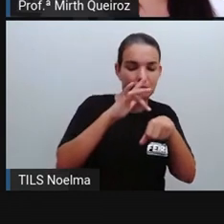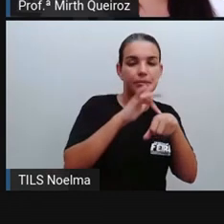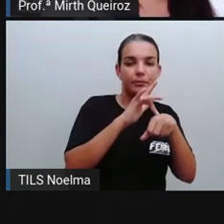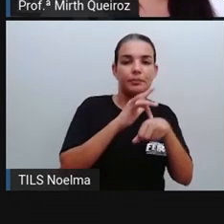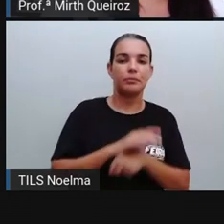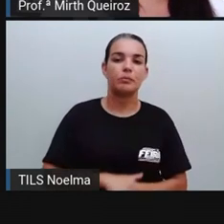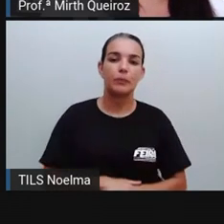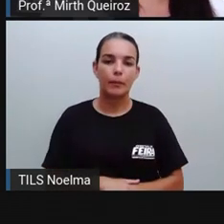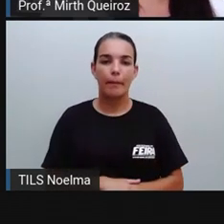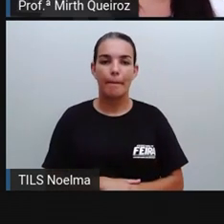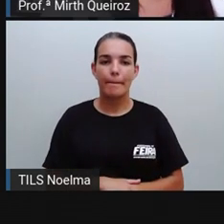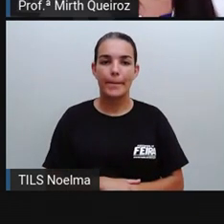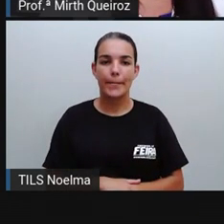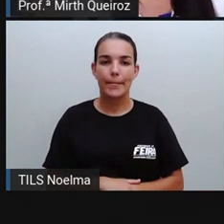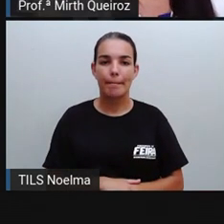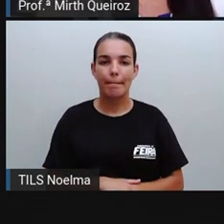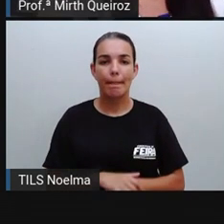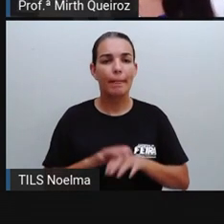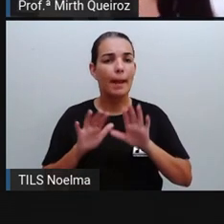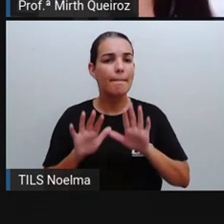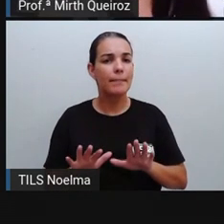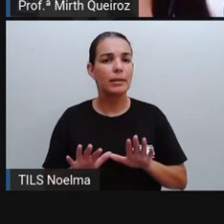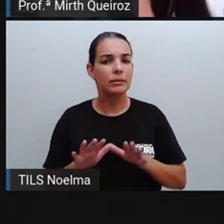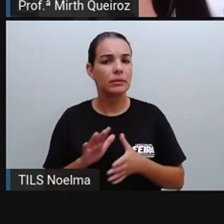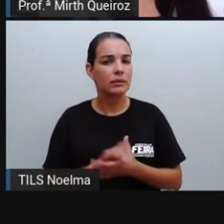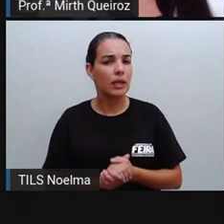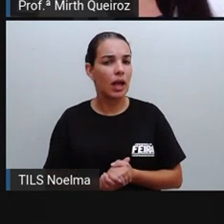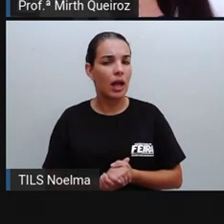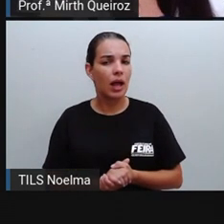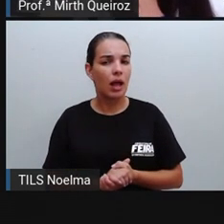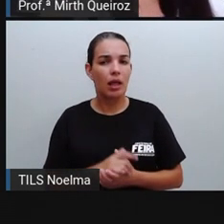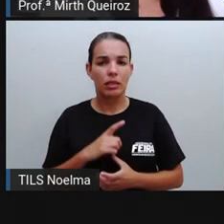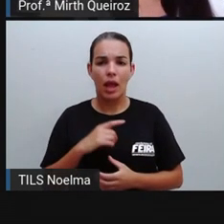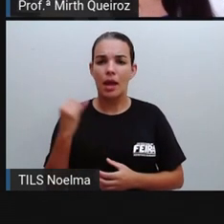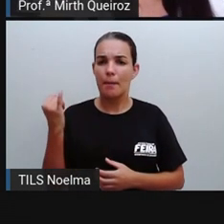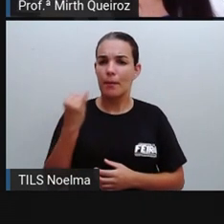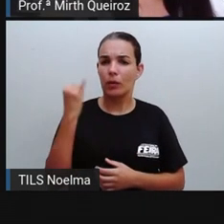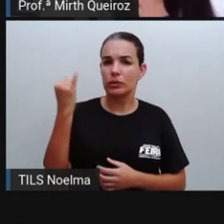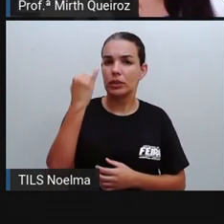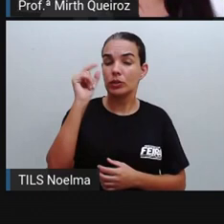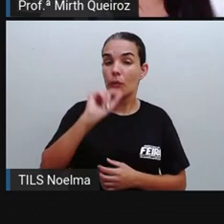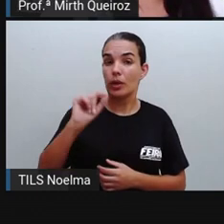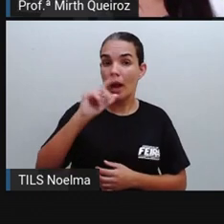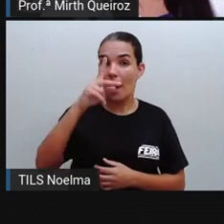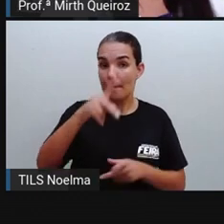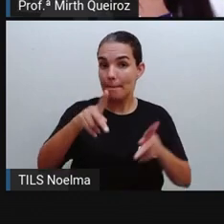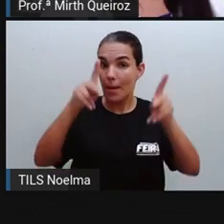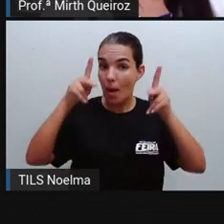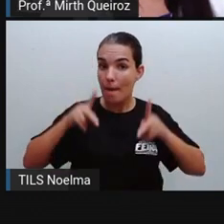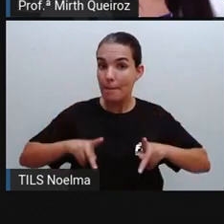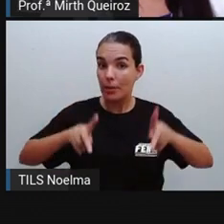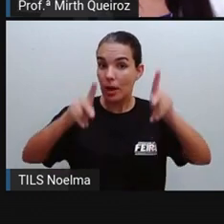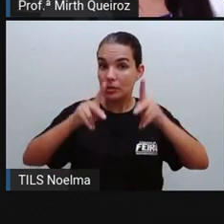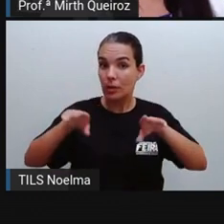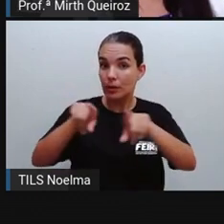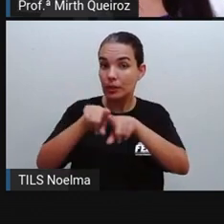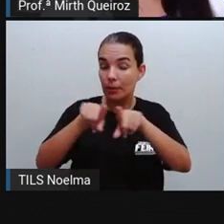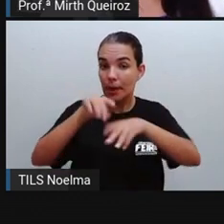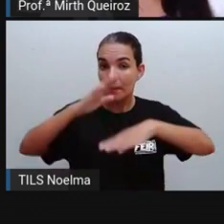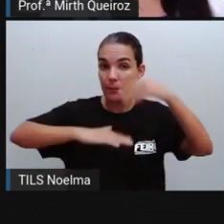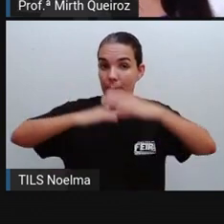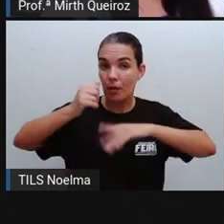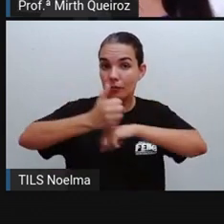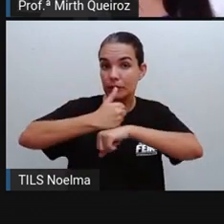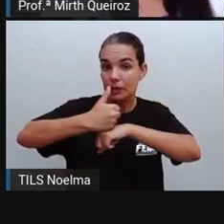doença. Mas, para tanto, é importante que a população e profissionais da